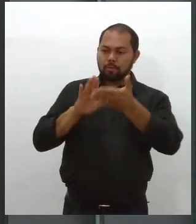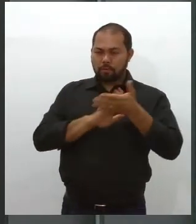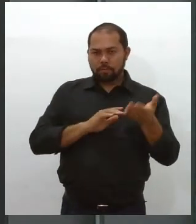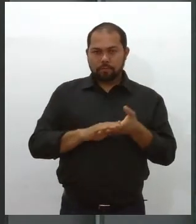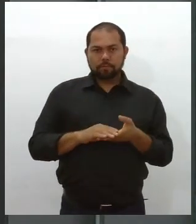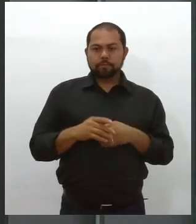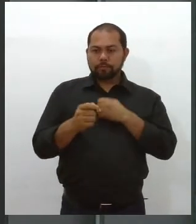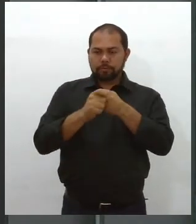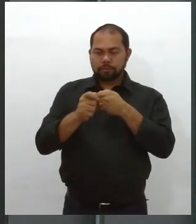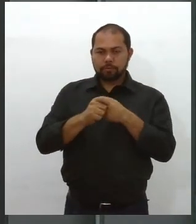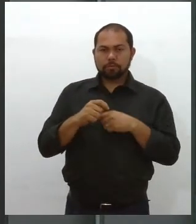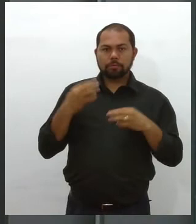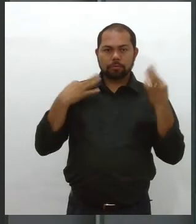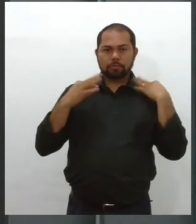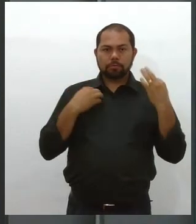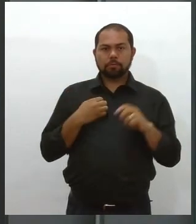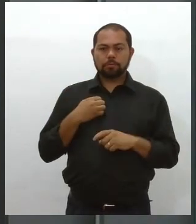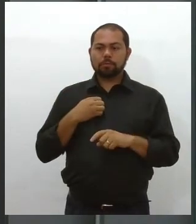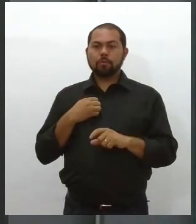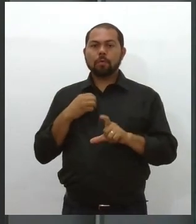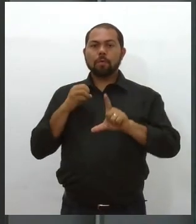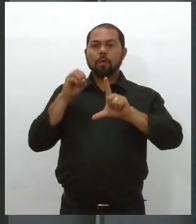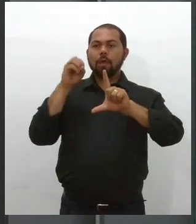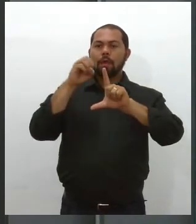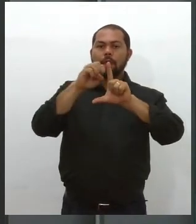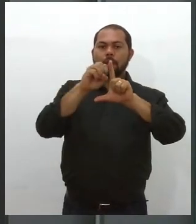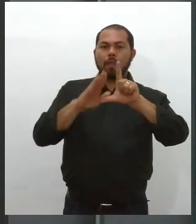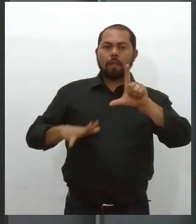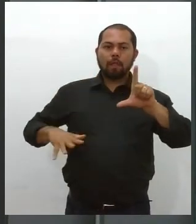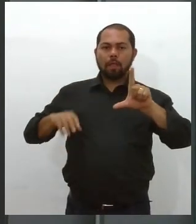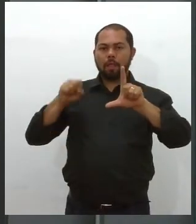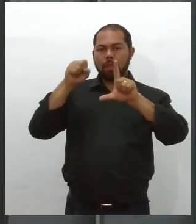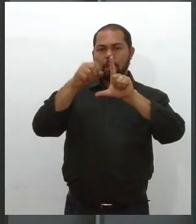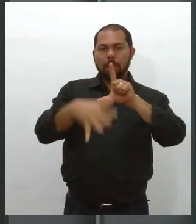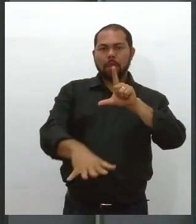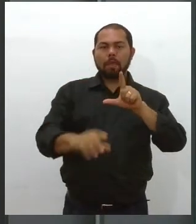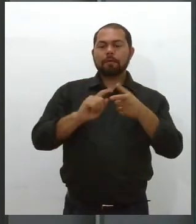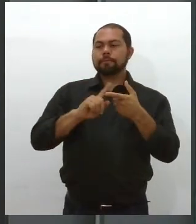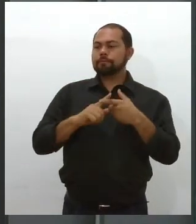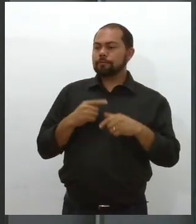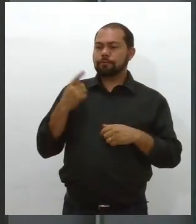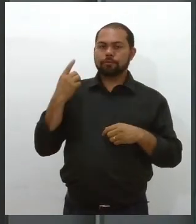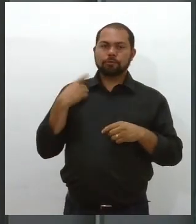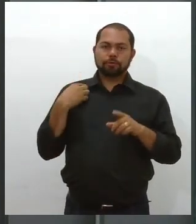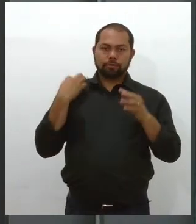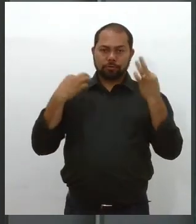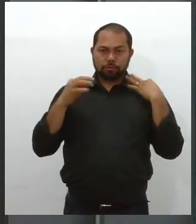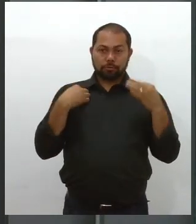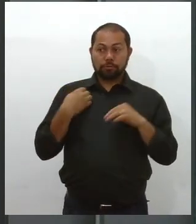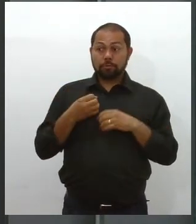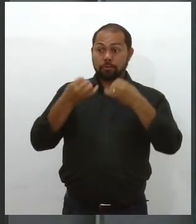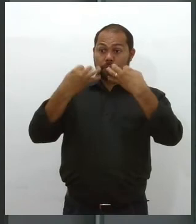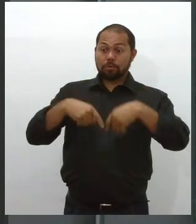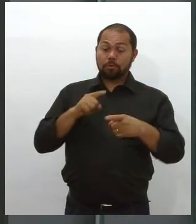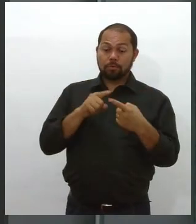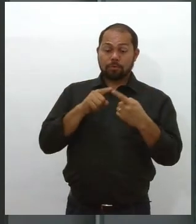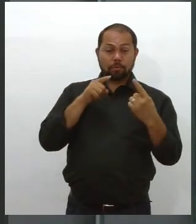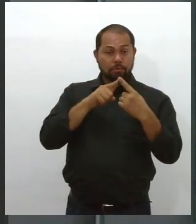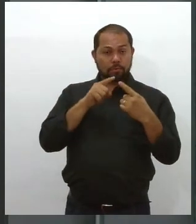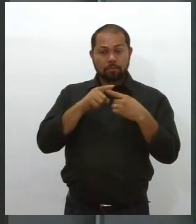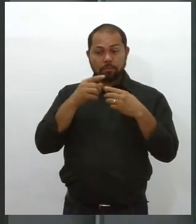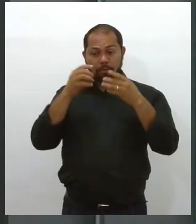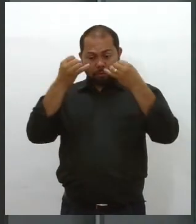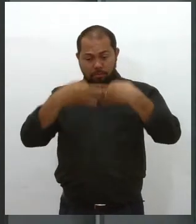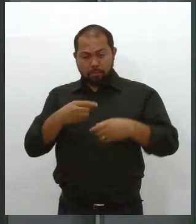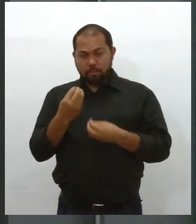influenciador digital ou blogueiro de turismo. O objetivo é explicar o funcionamento deste tipo de turismo, já que a